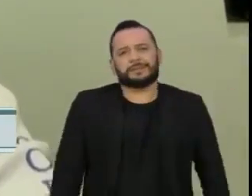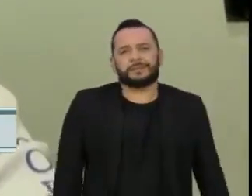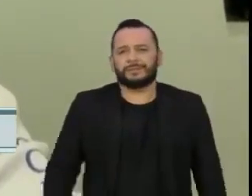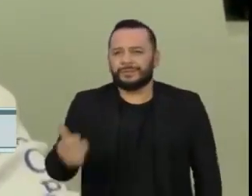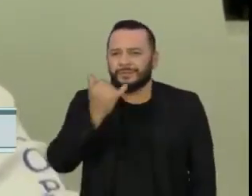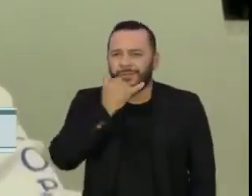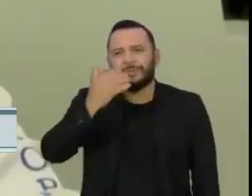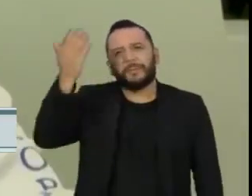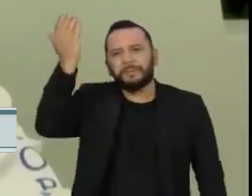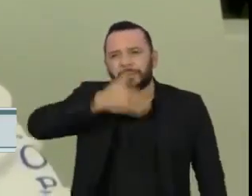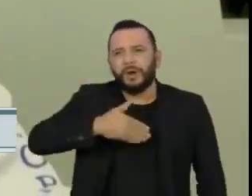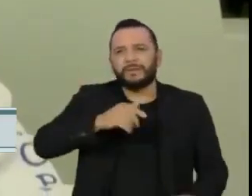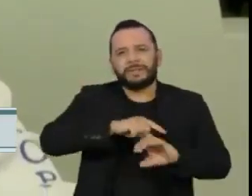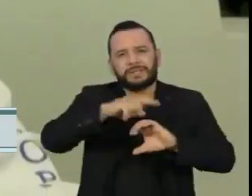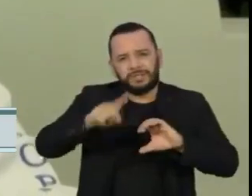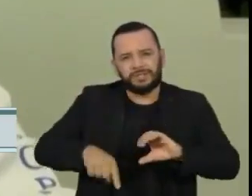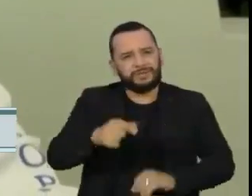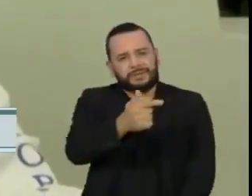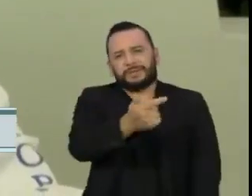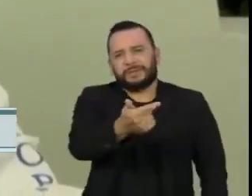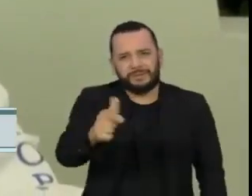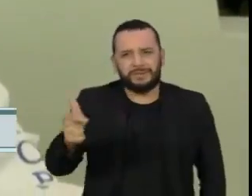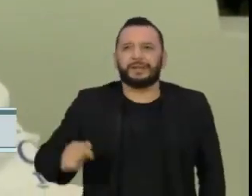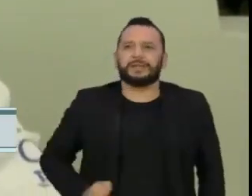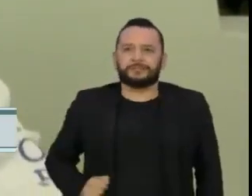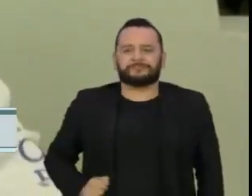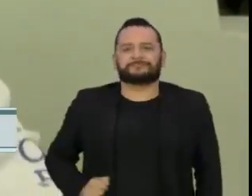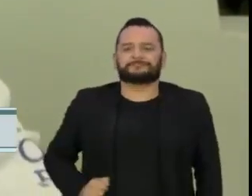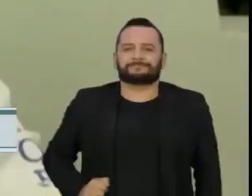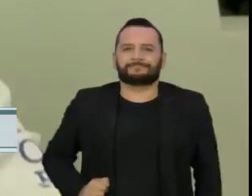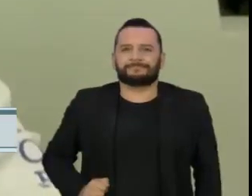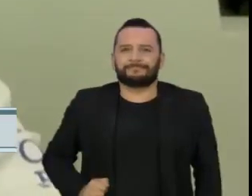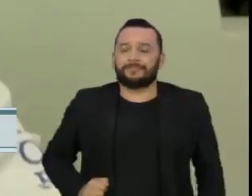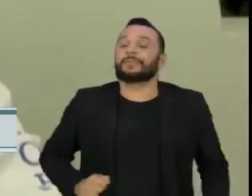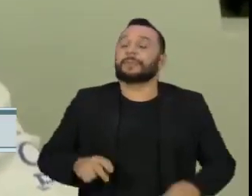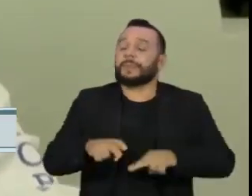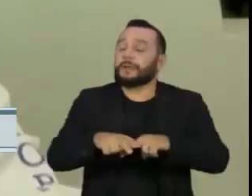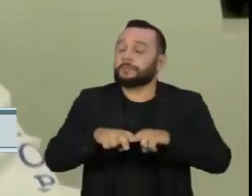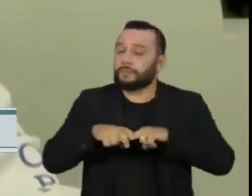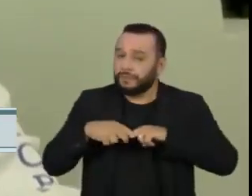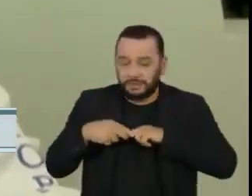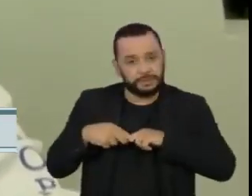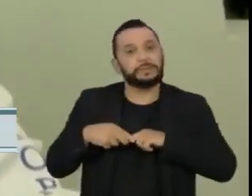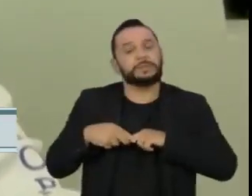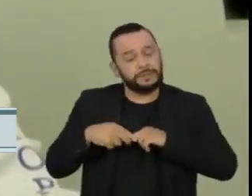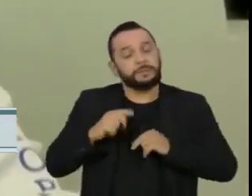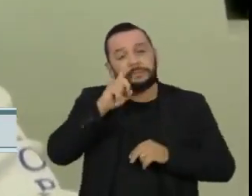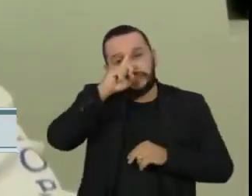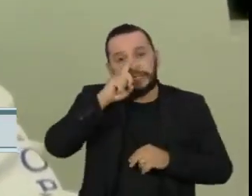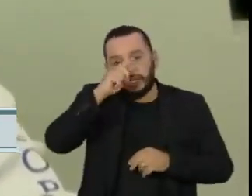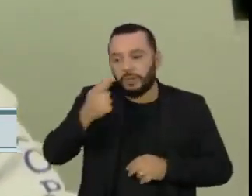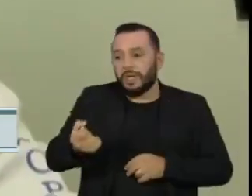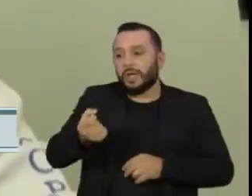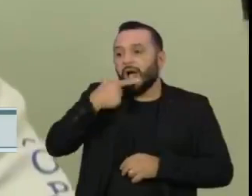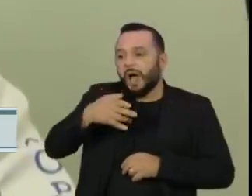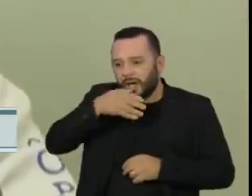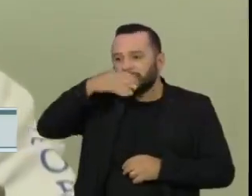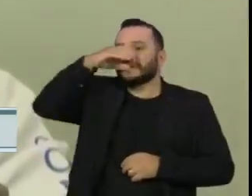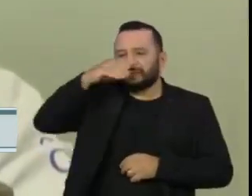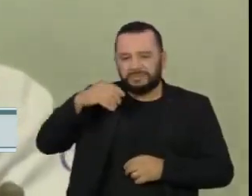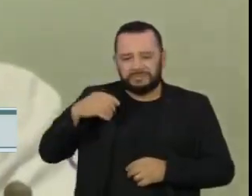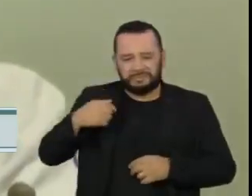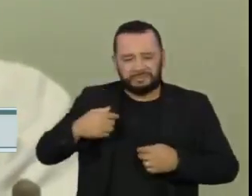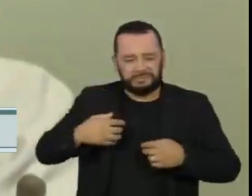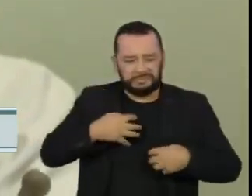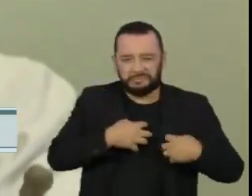evidência científica. Portanto, o paciente corre um sério risco de evoluir com